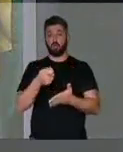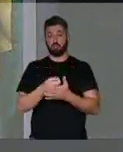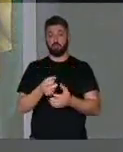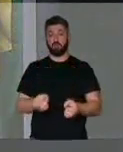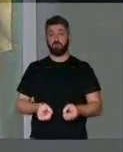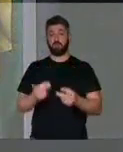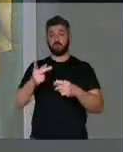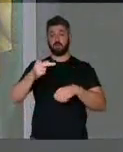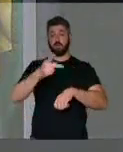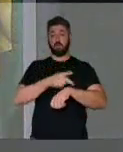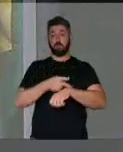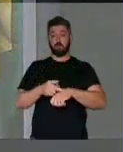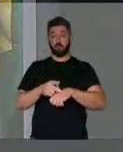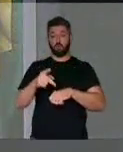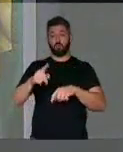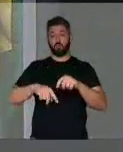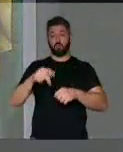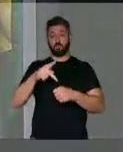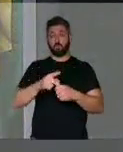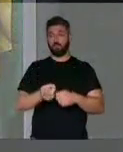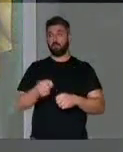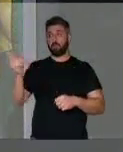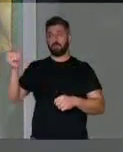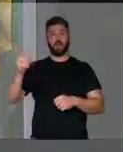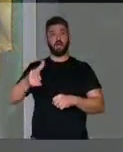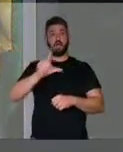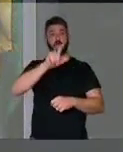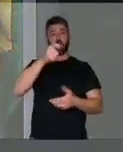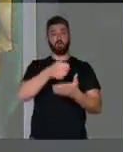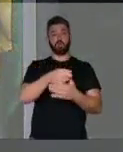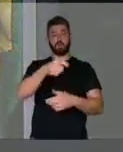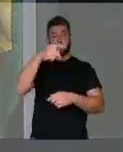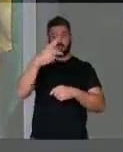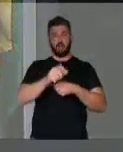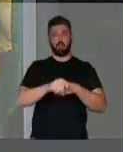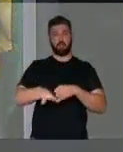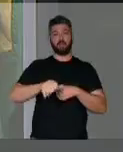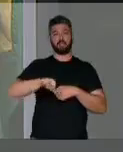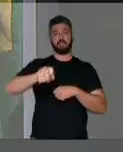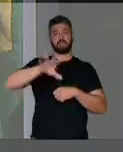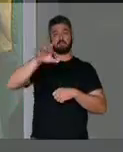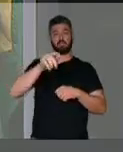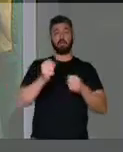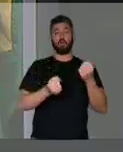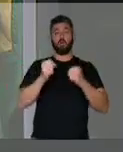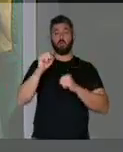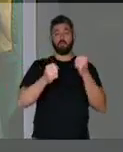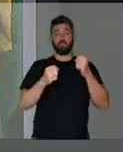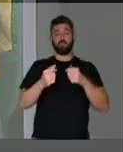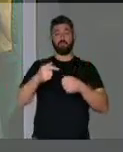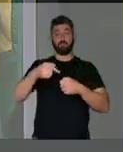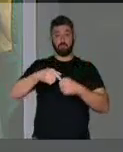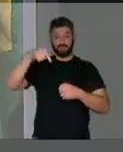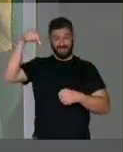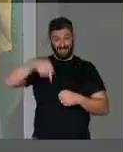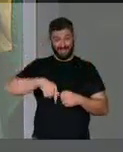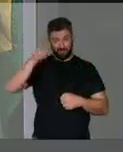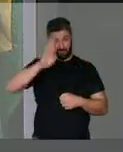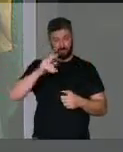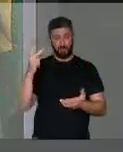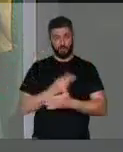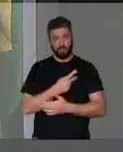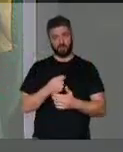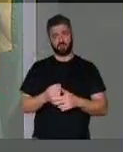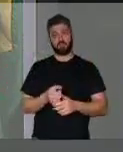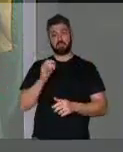exportações de petróleo cru ao abastecimento do mercado nacional com combustíveis produzidos no Brasil. Se isso